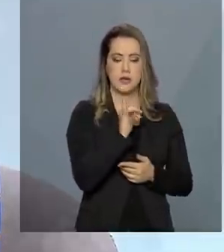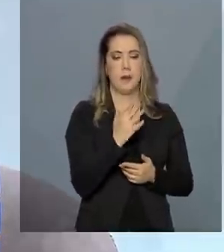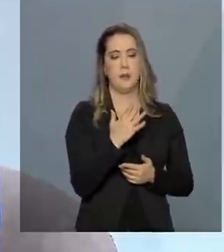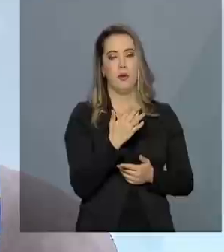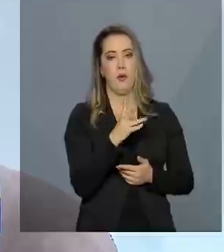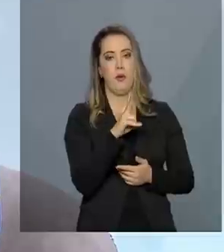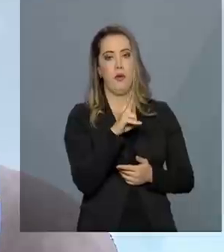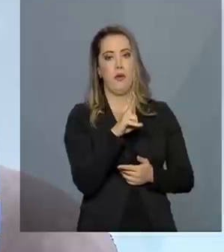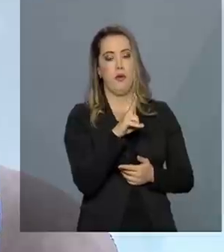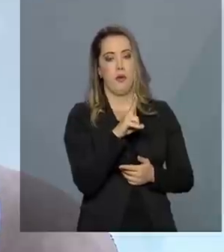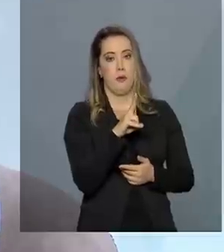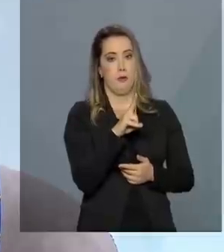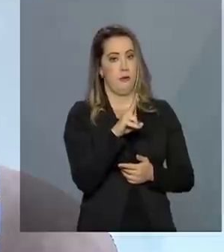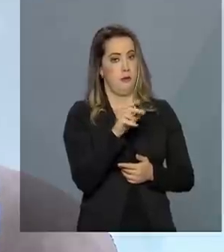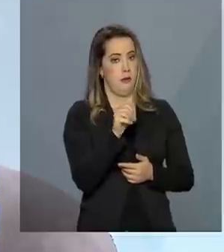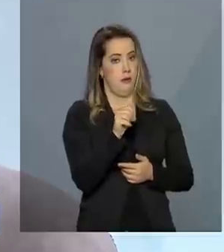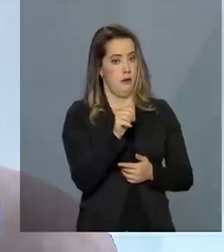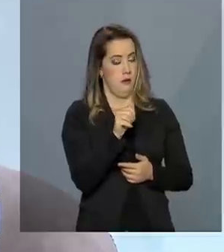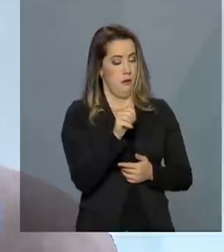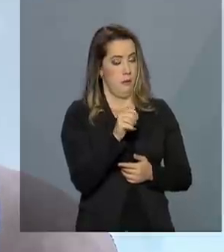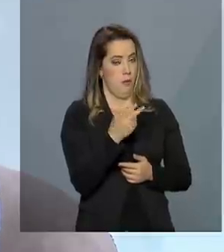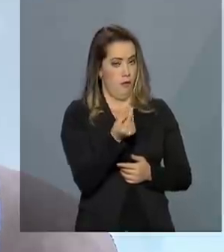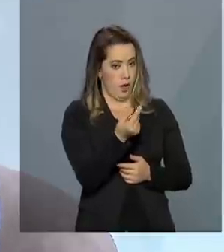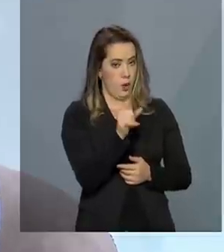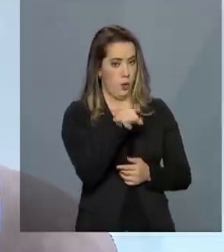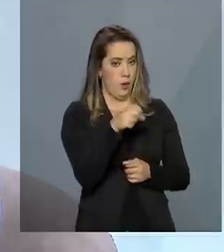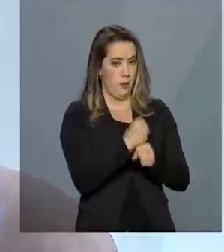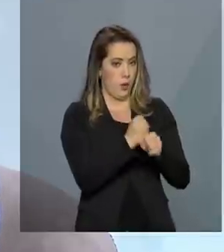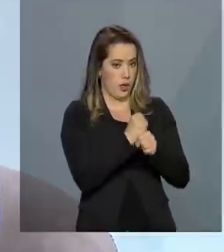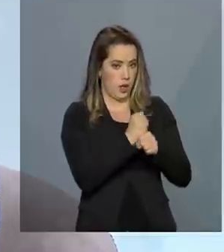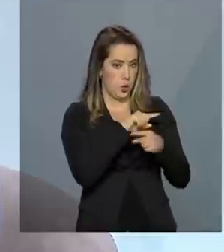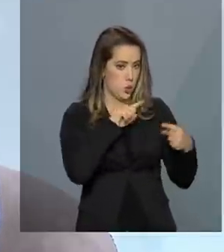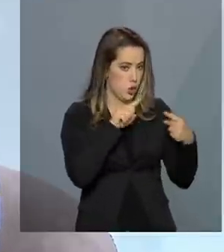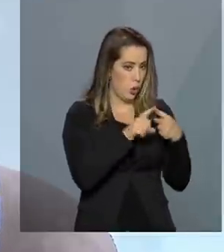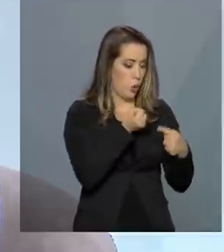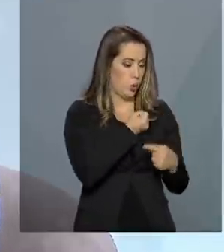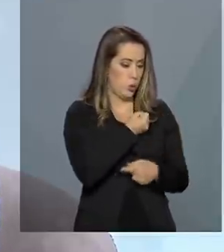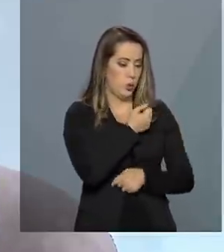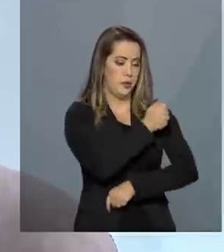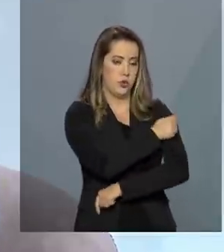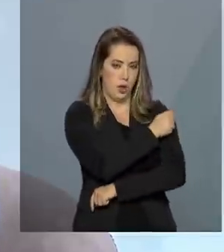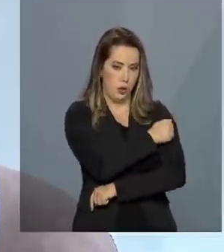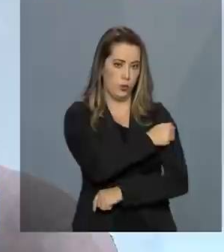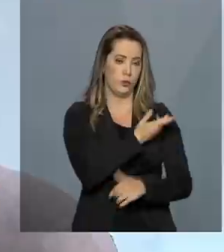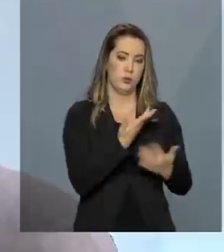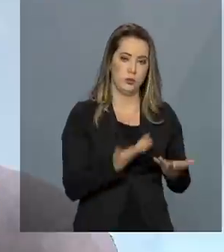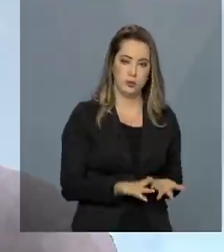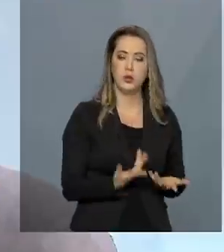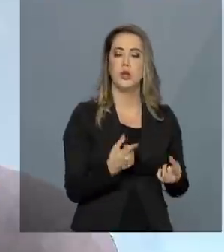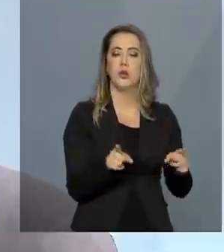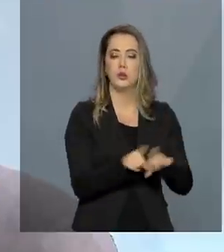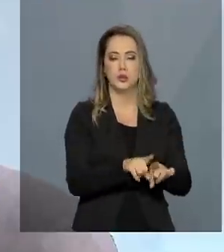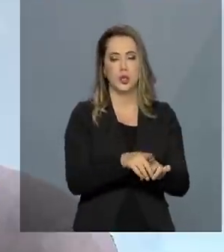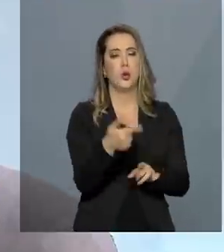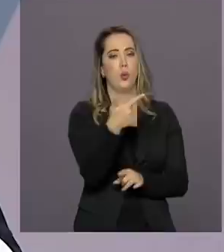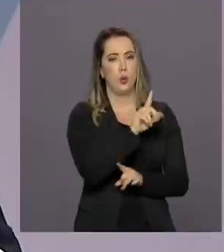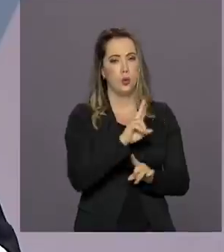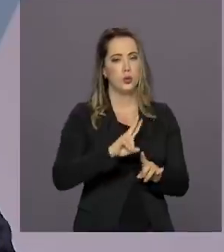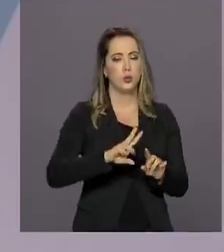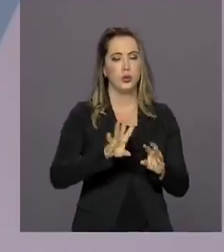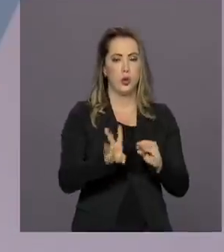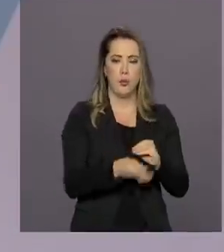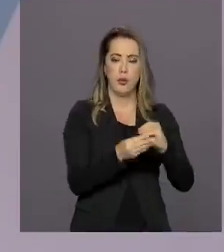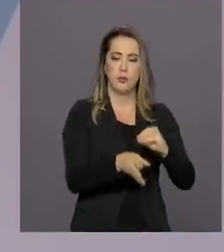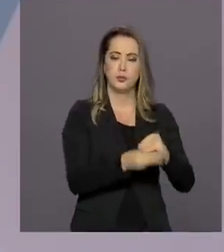por aluno ano, valor anual total por aluno ano. E vai haver também outra complementação